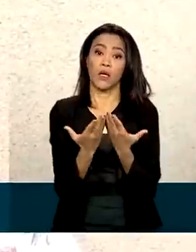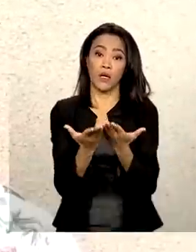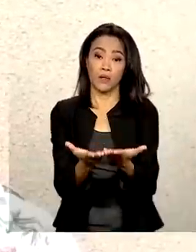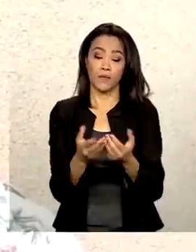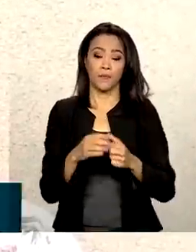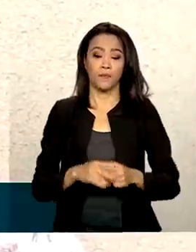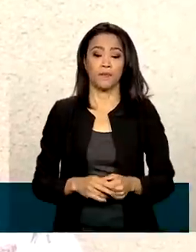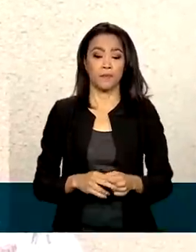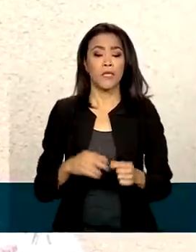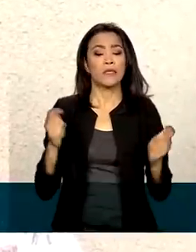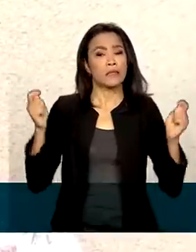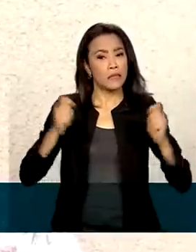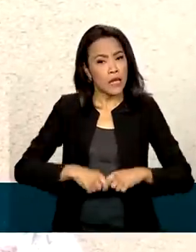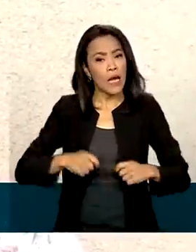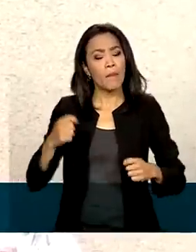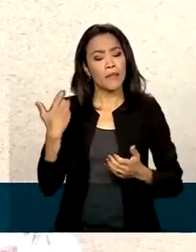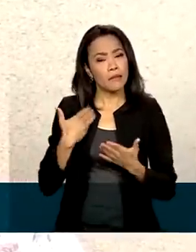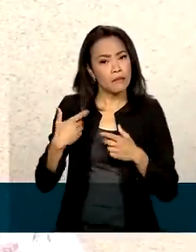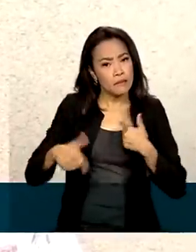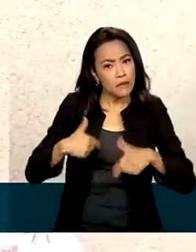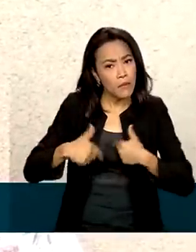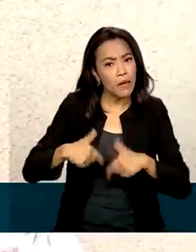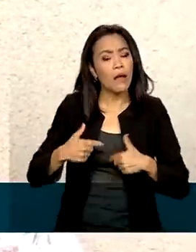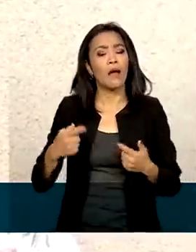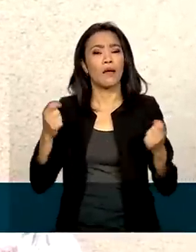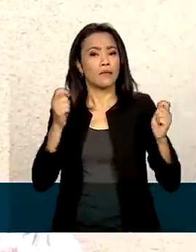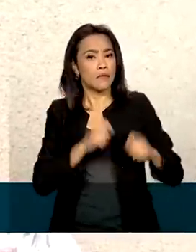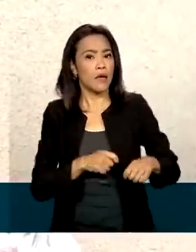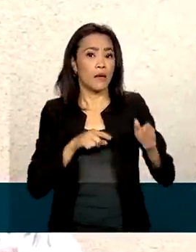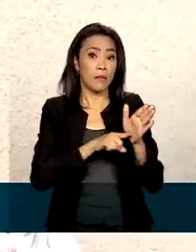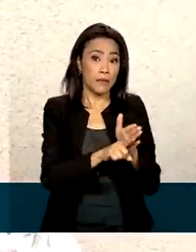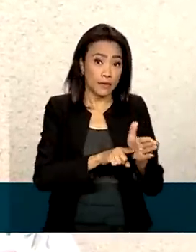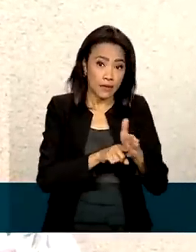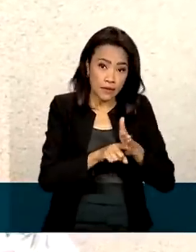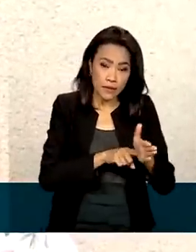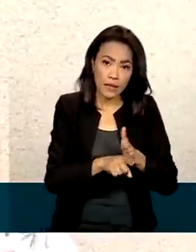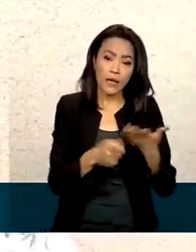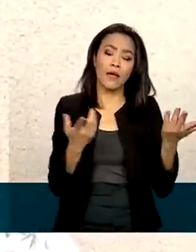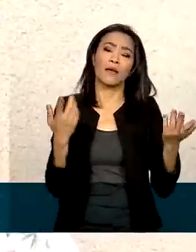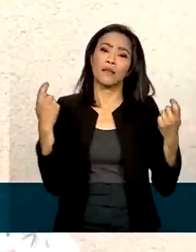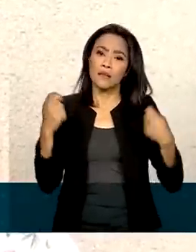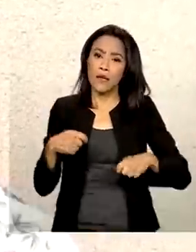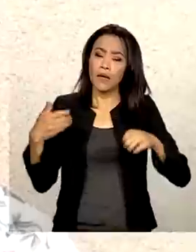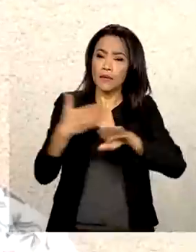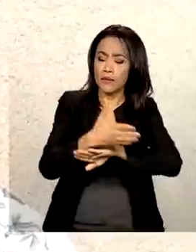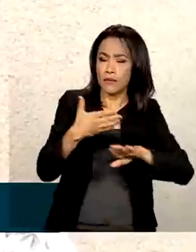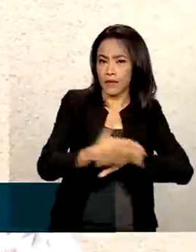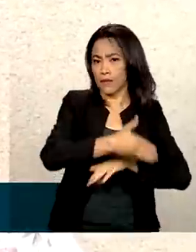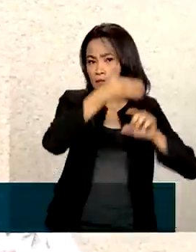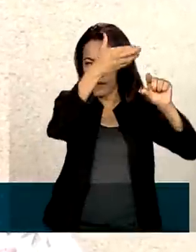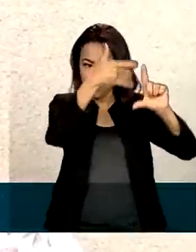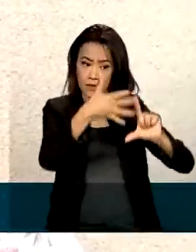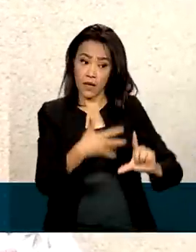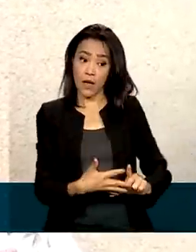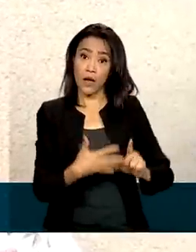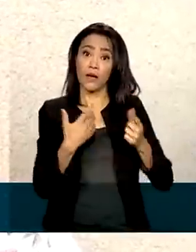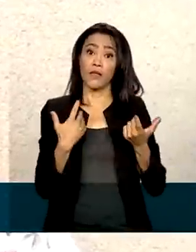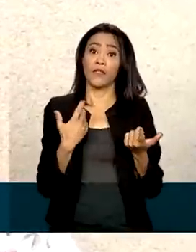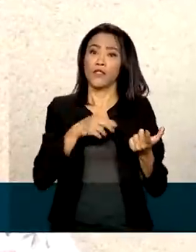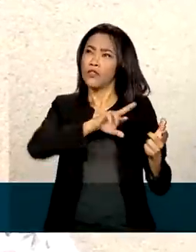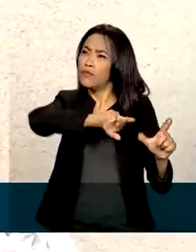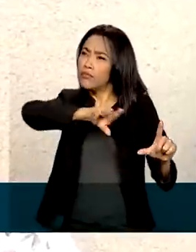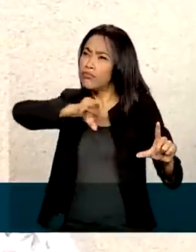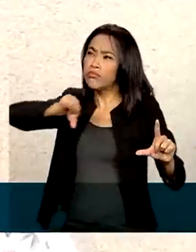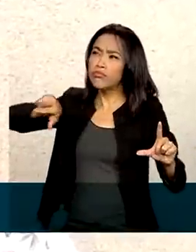trabalhar, fazer pesquisa, né? É acessar os sites, acessar os portais, as